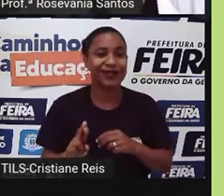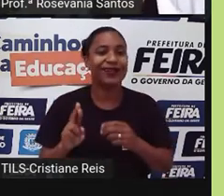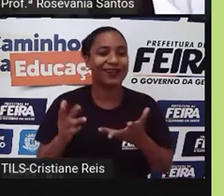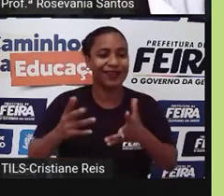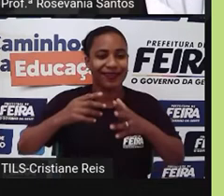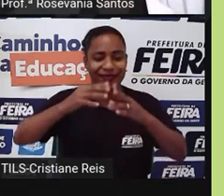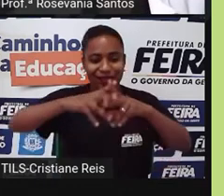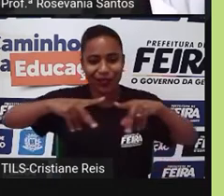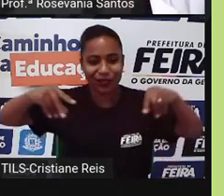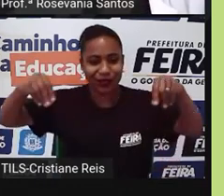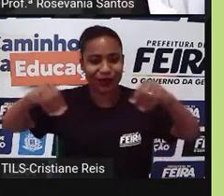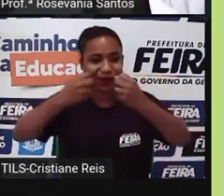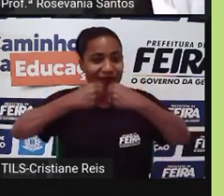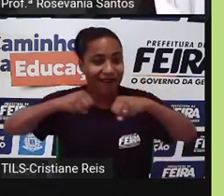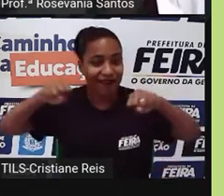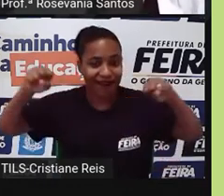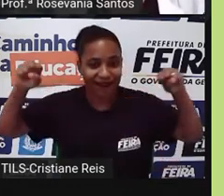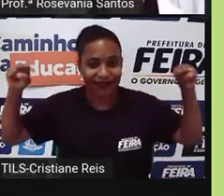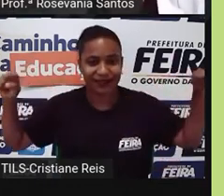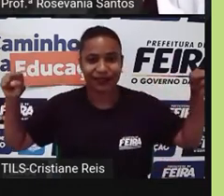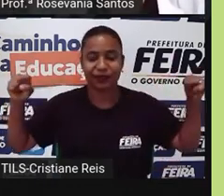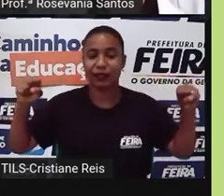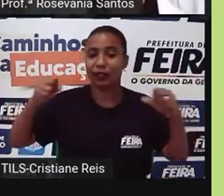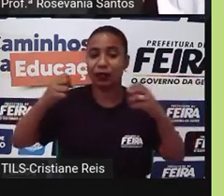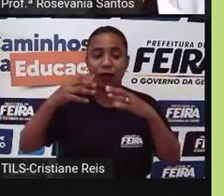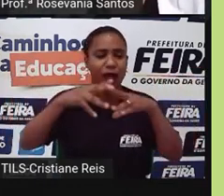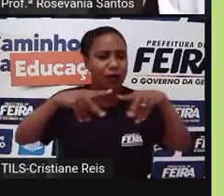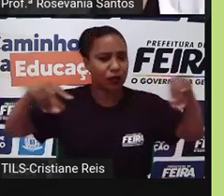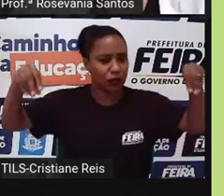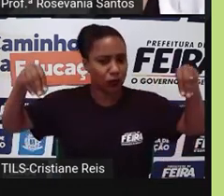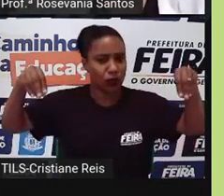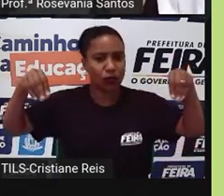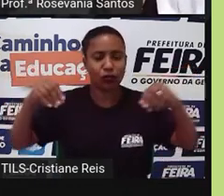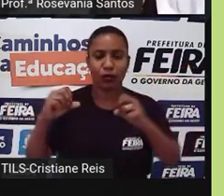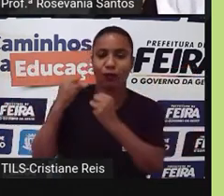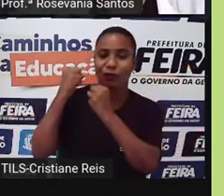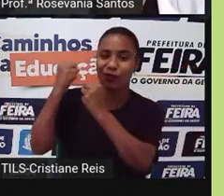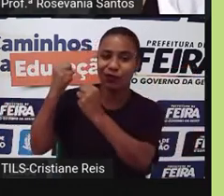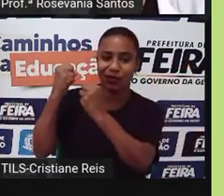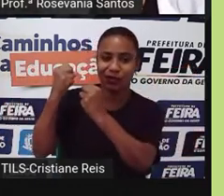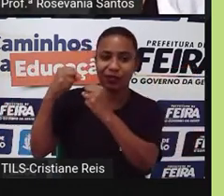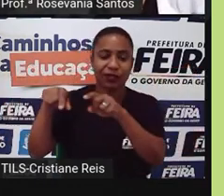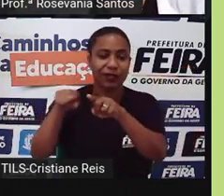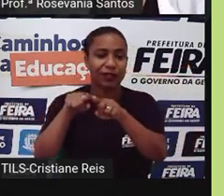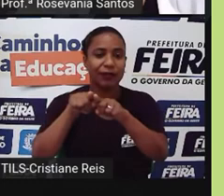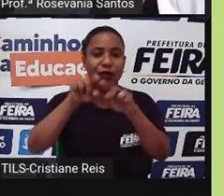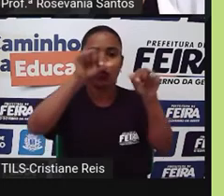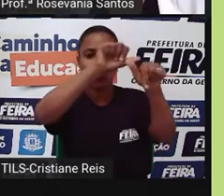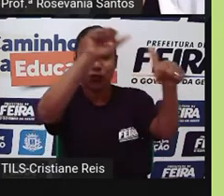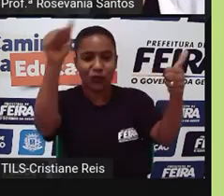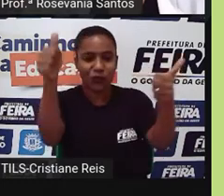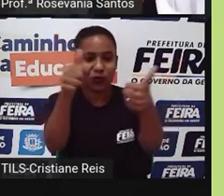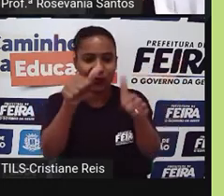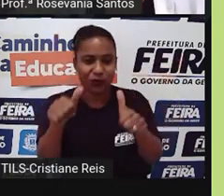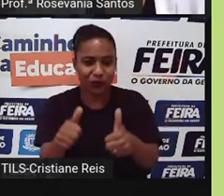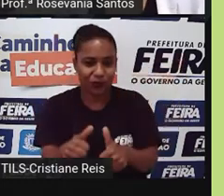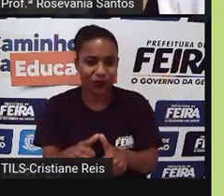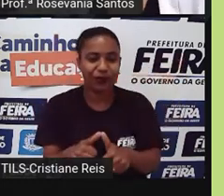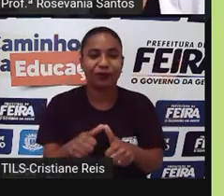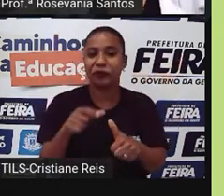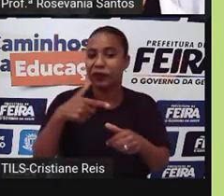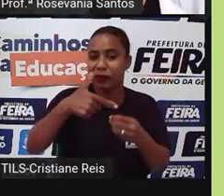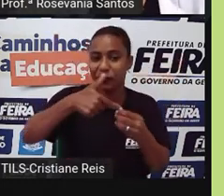geopolítico para ele muito grande. Outra coisa, a geografia da Rússia, né, com muito gás natural, com muito